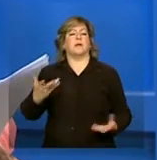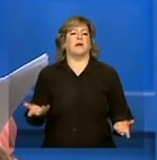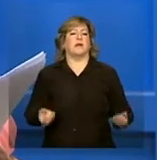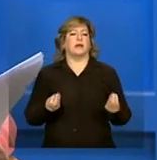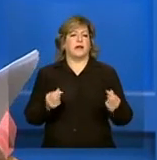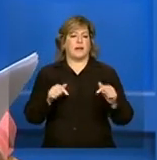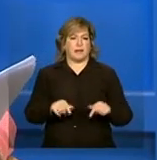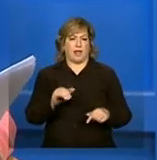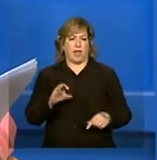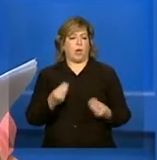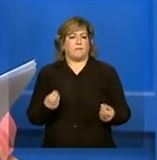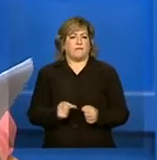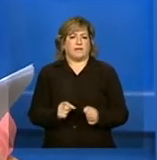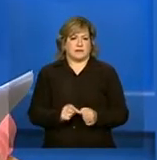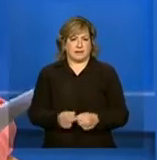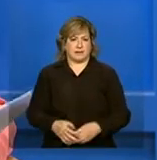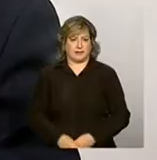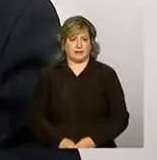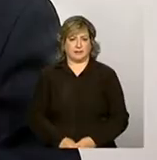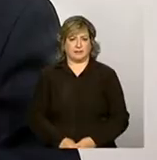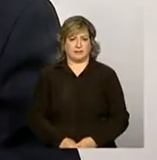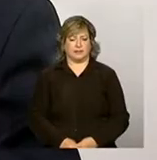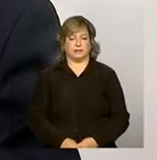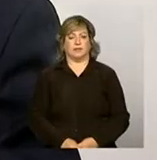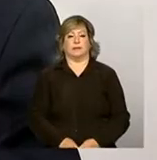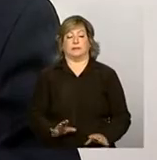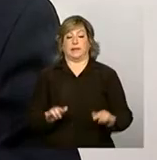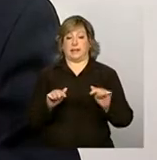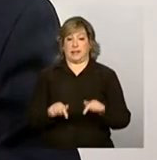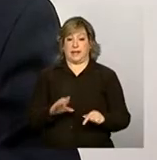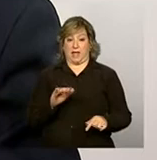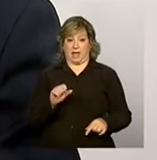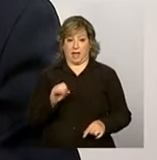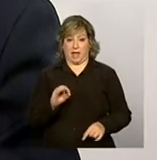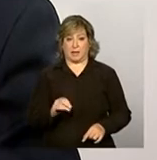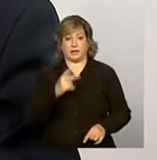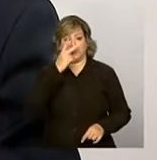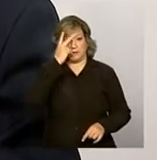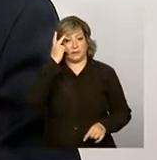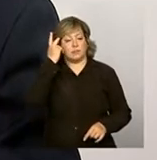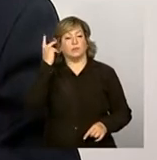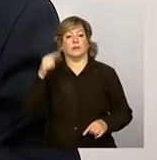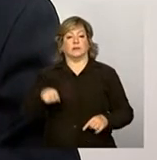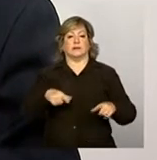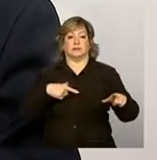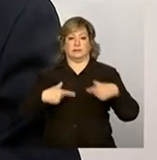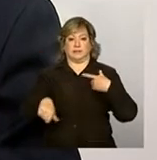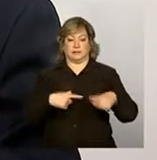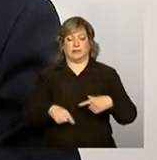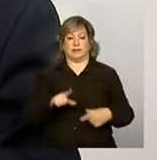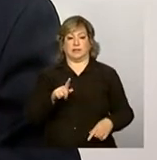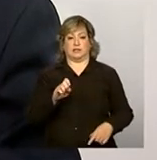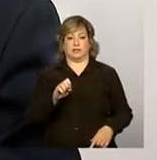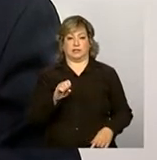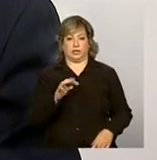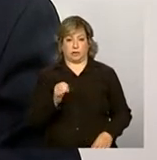como devemos proceder? Bom, nesse caso, o gestor do programa, ele precisa